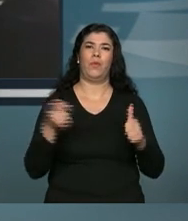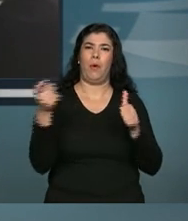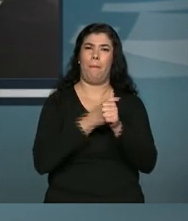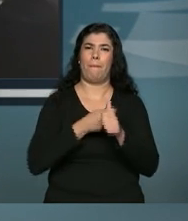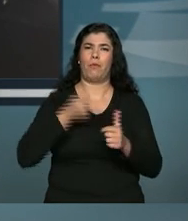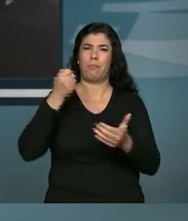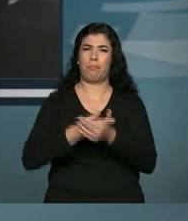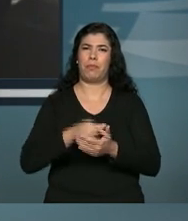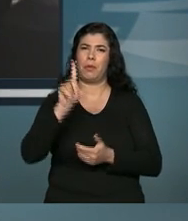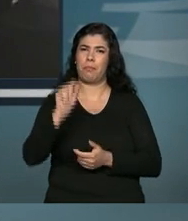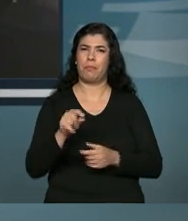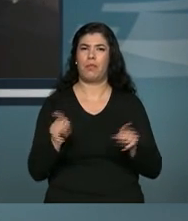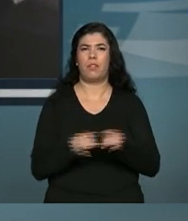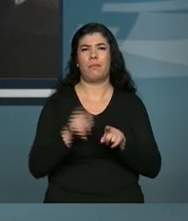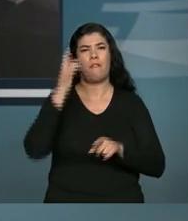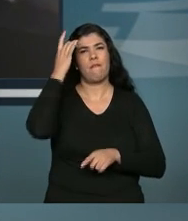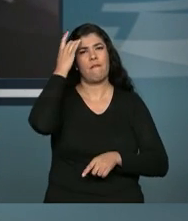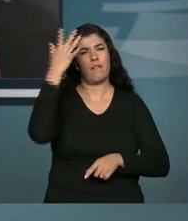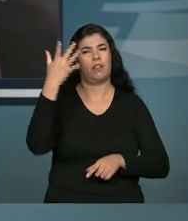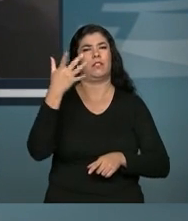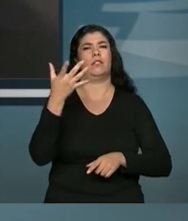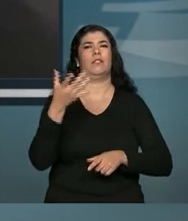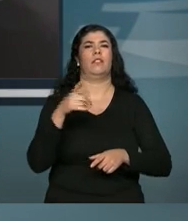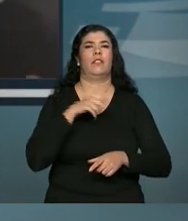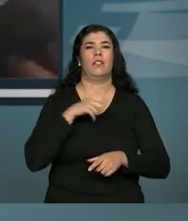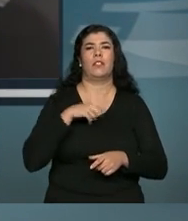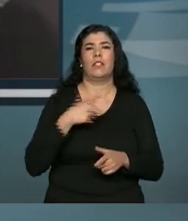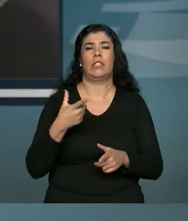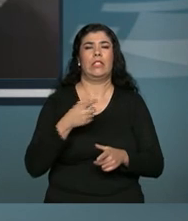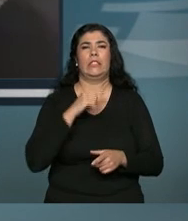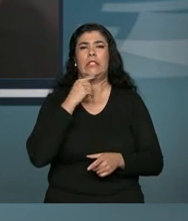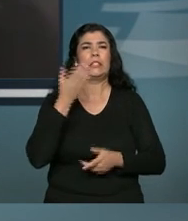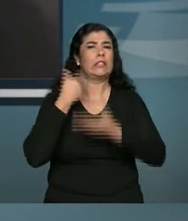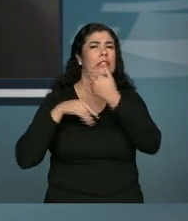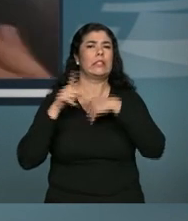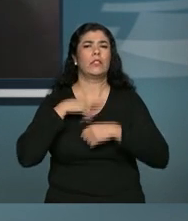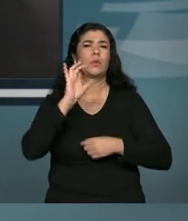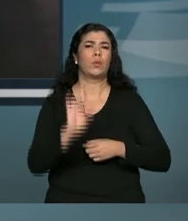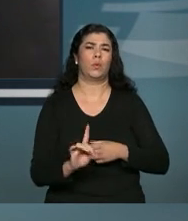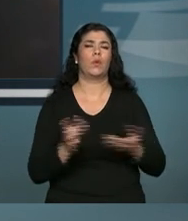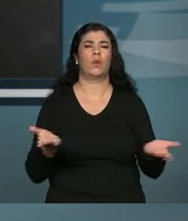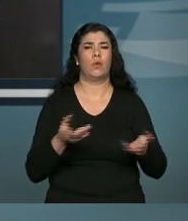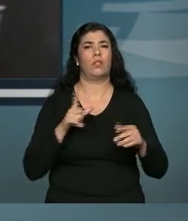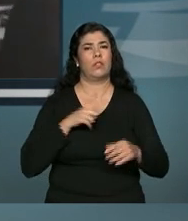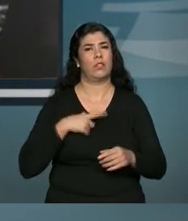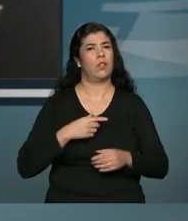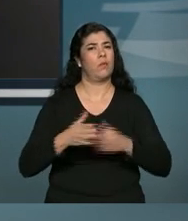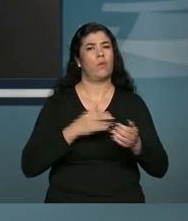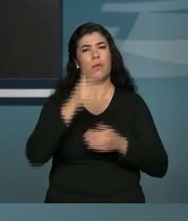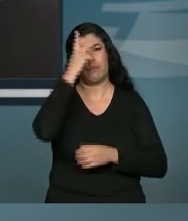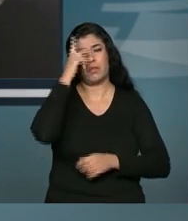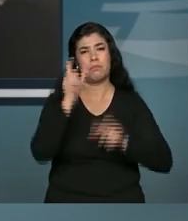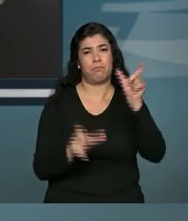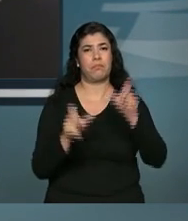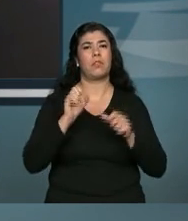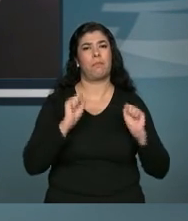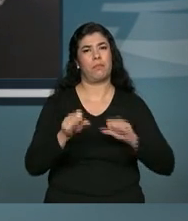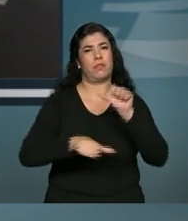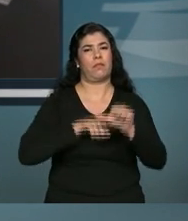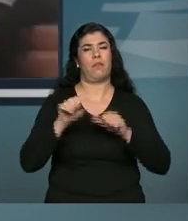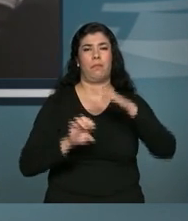comercializar ficou bem melhor. É uma coisa que ninguém tinha esse direito e hoje qualquer pessoa pode ser empresária.